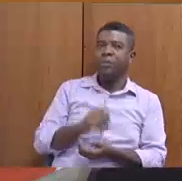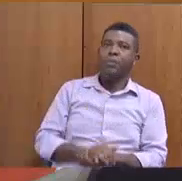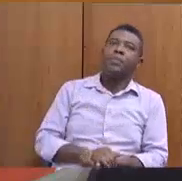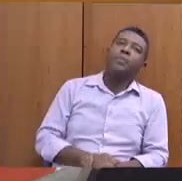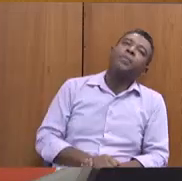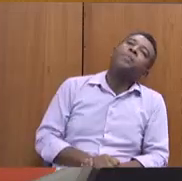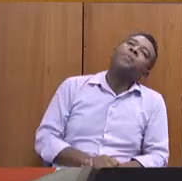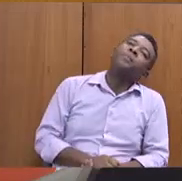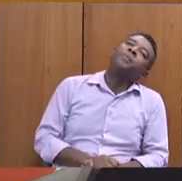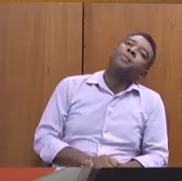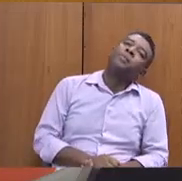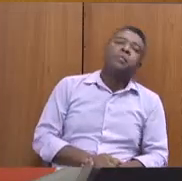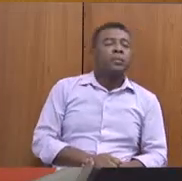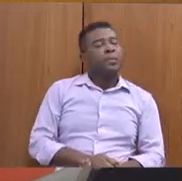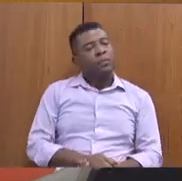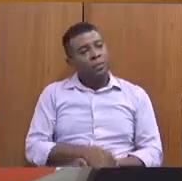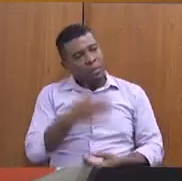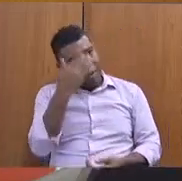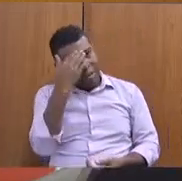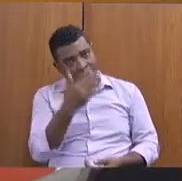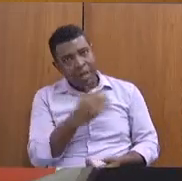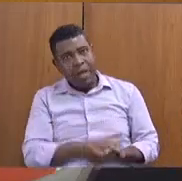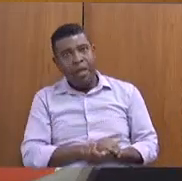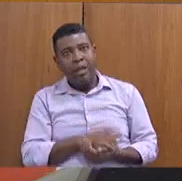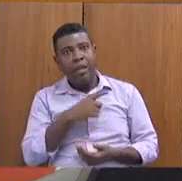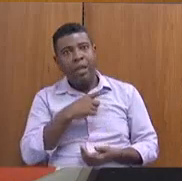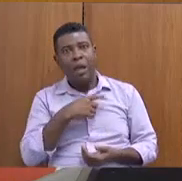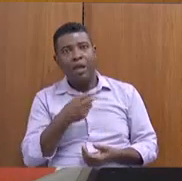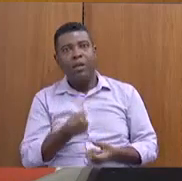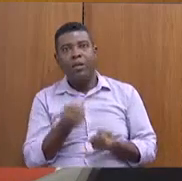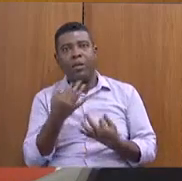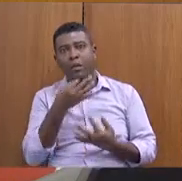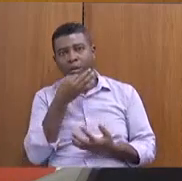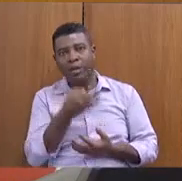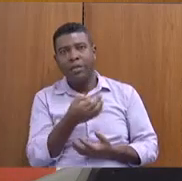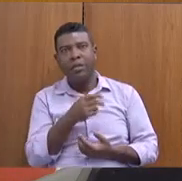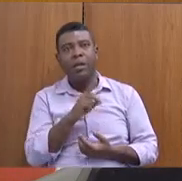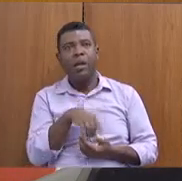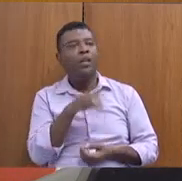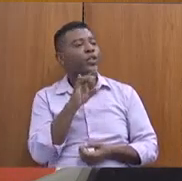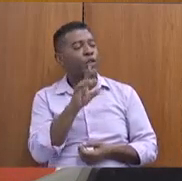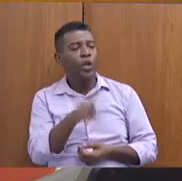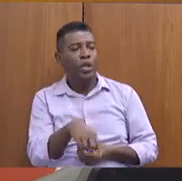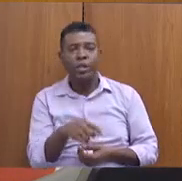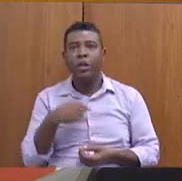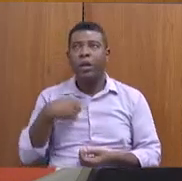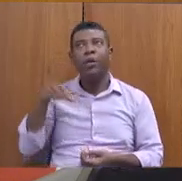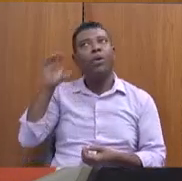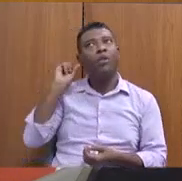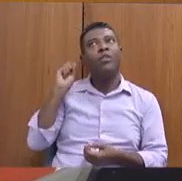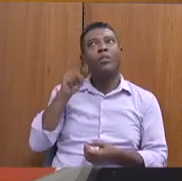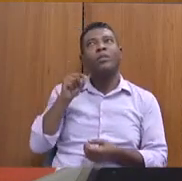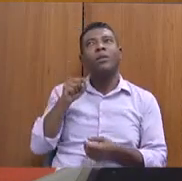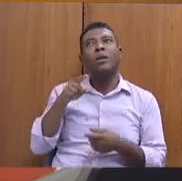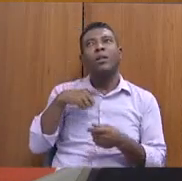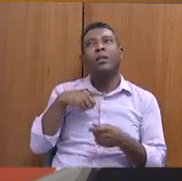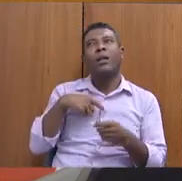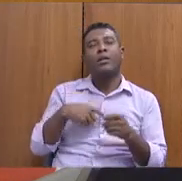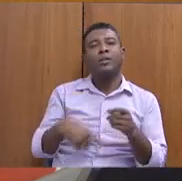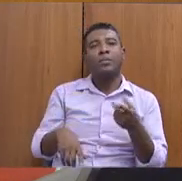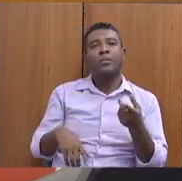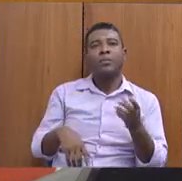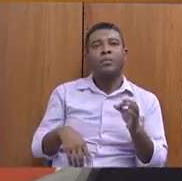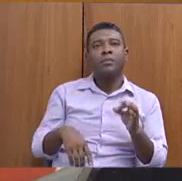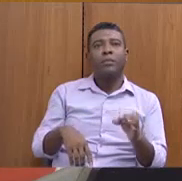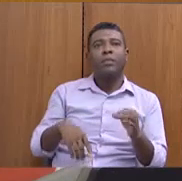Obrigada. Algum comentário ou não? Não, é isso mesmo que eu ouvi. Agora, eu só queria fazer um comentário. É a